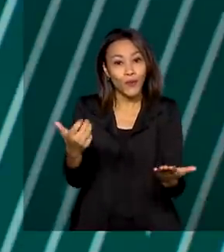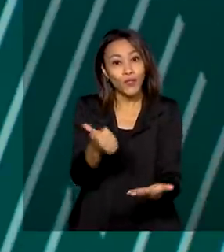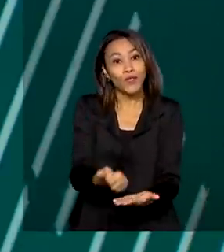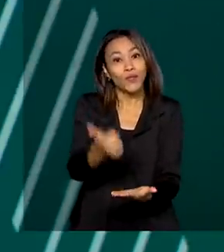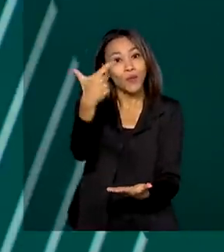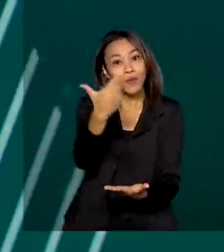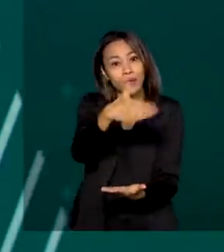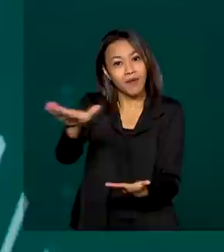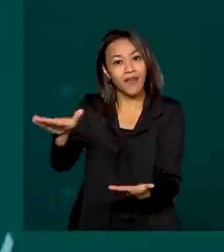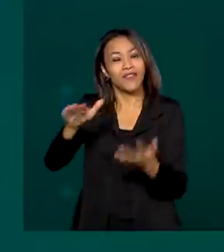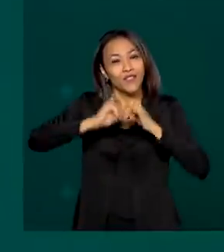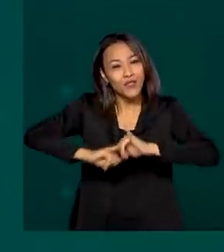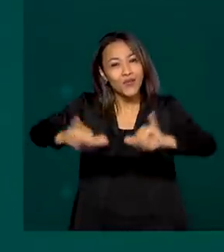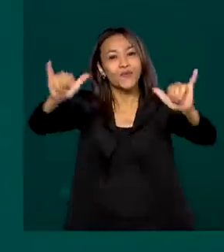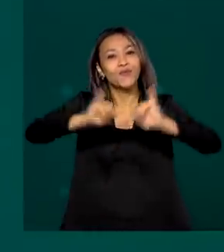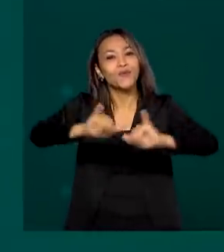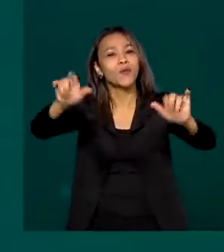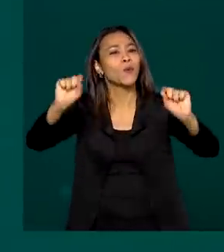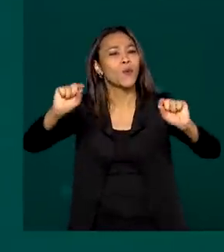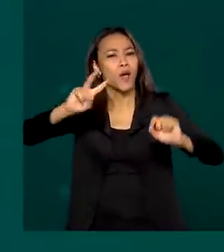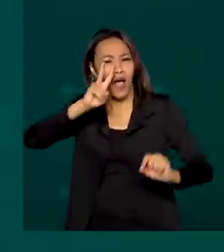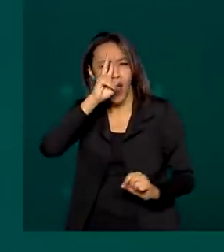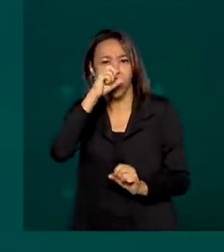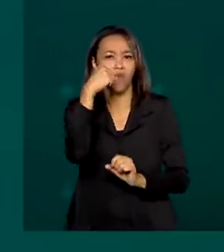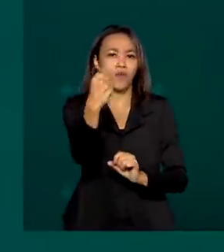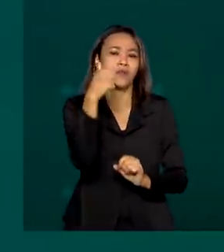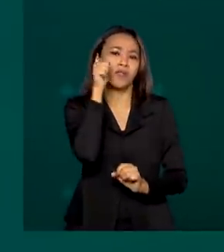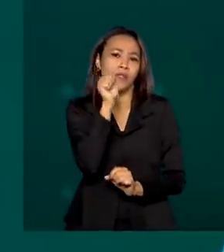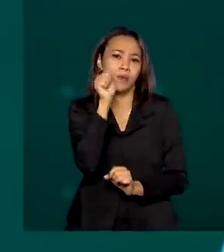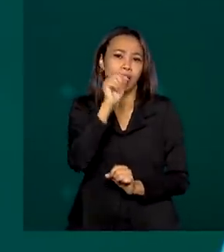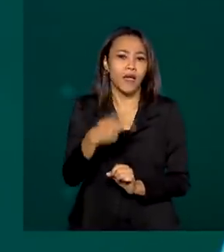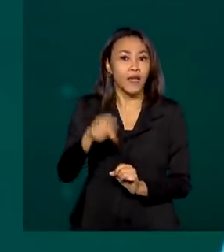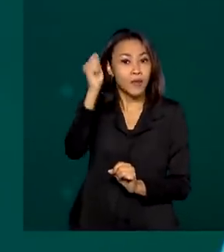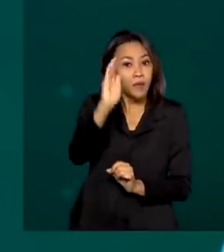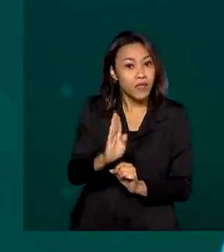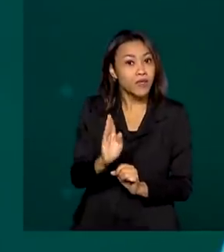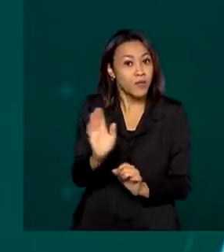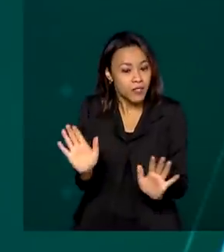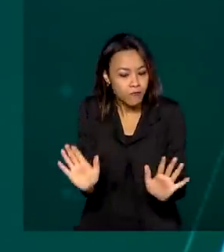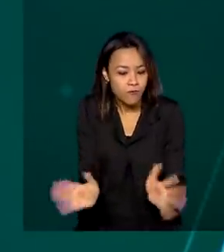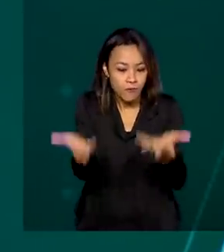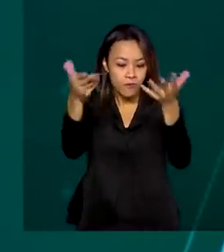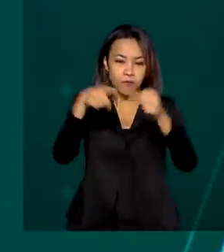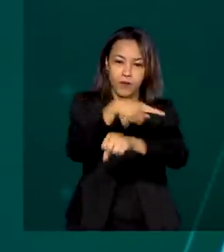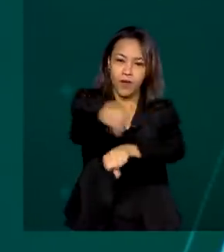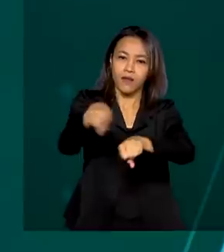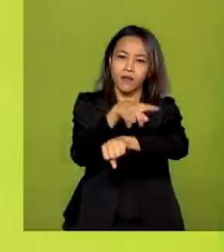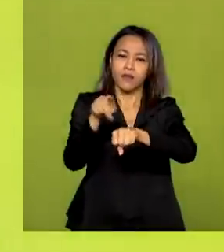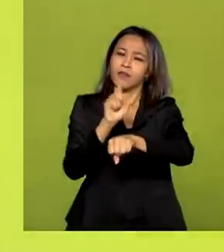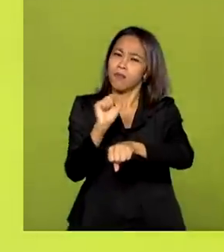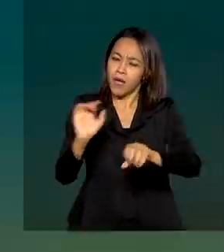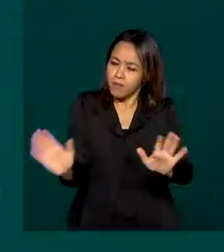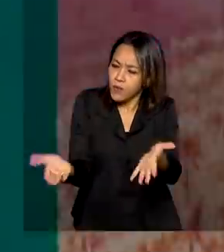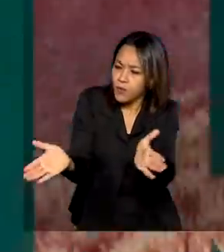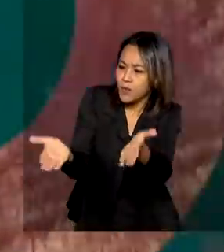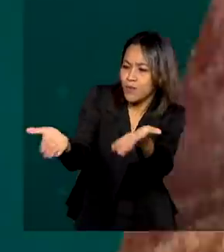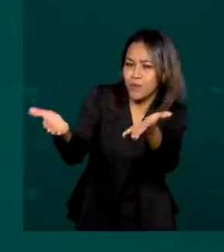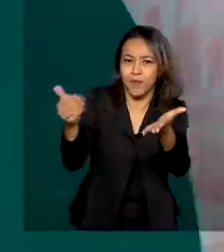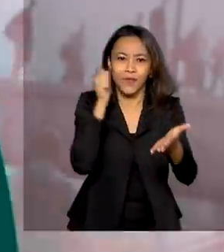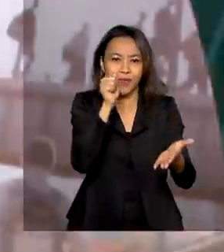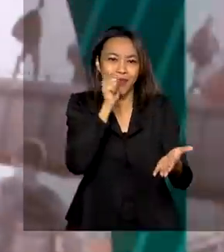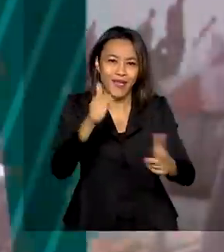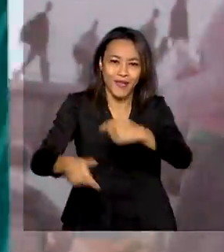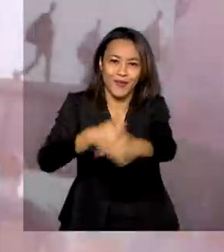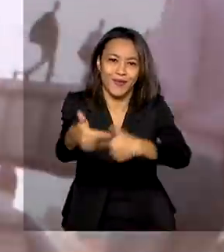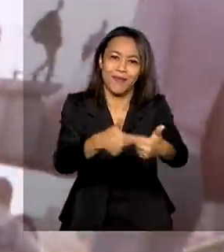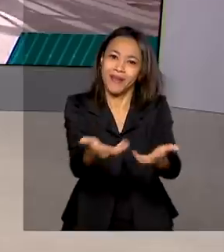governo lança a campanha A Força da Mulher Brasileira Impulsionando o País, para estimular a força produtiva feminina no